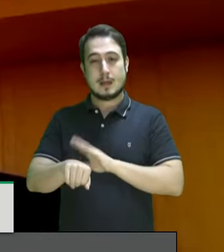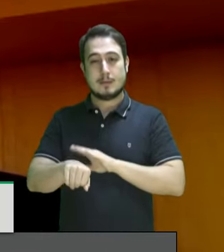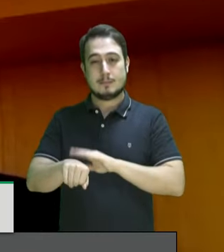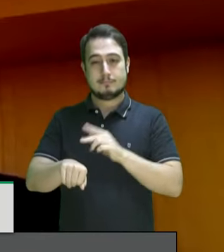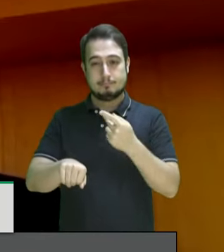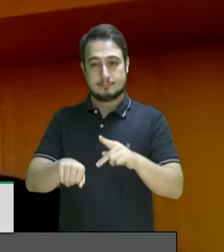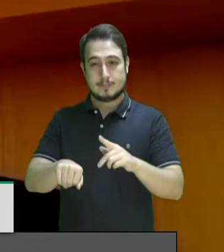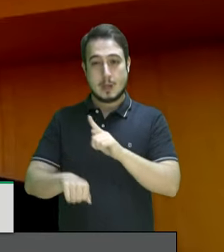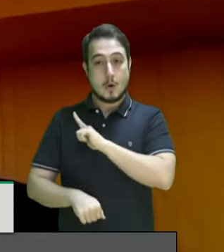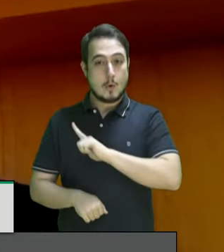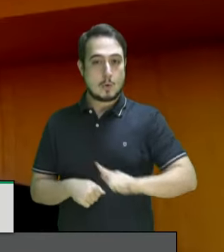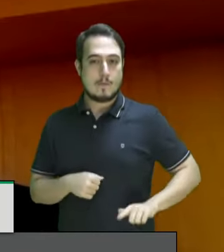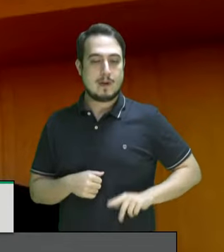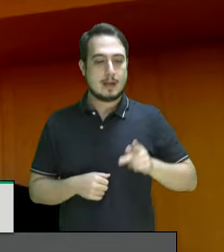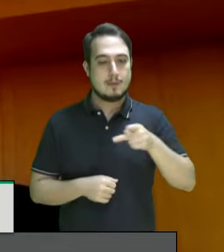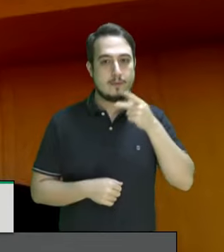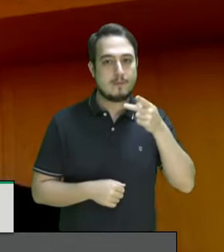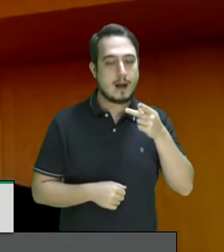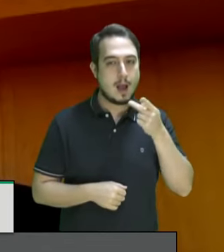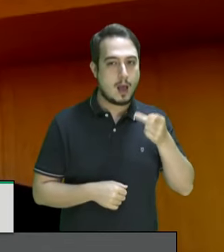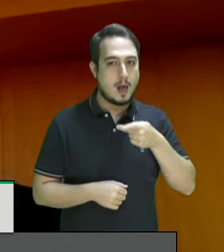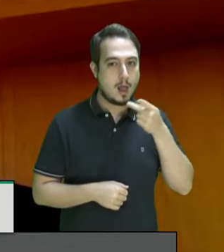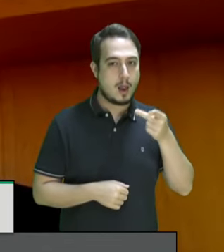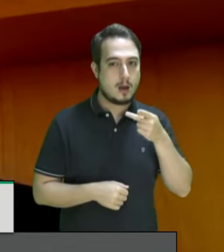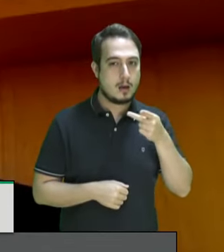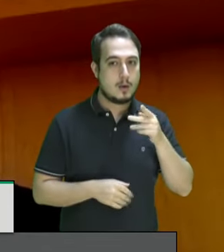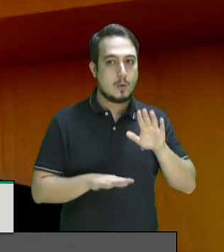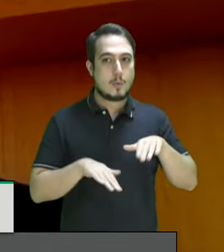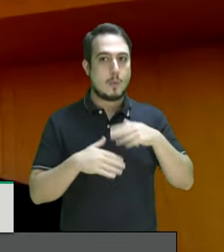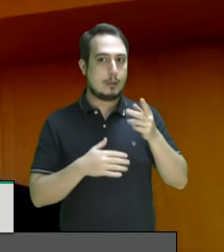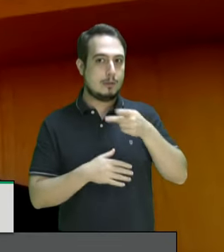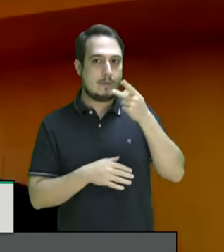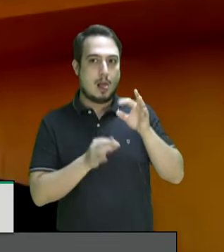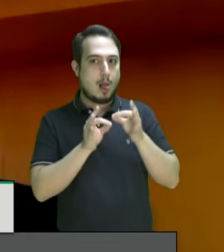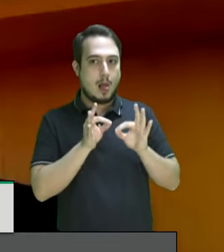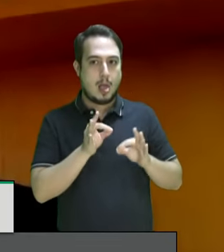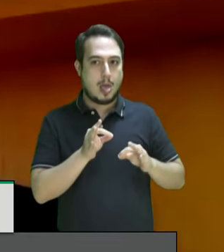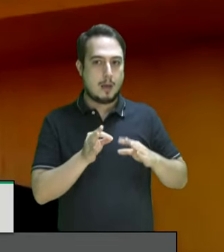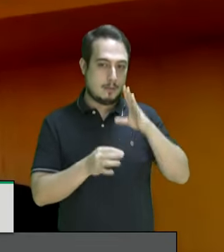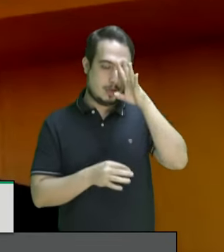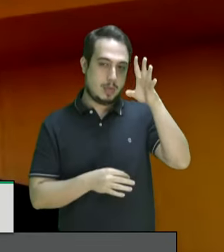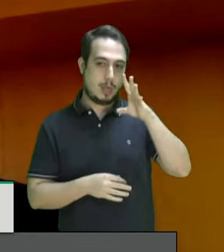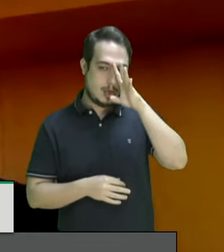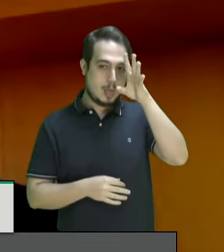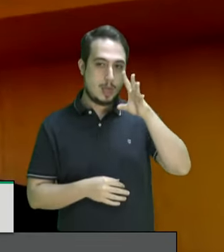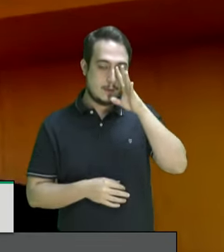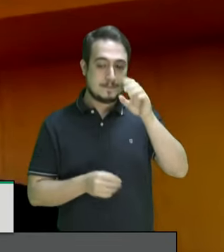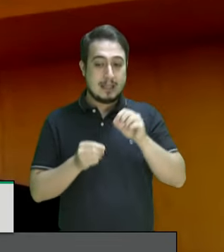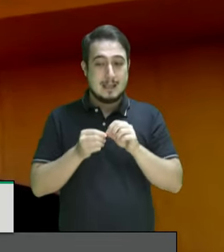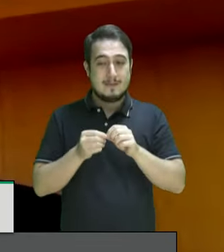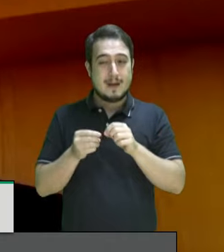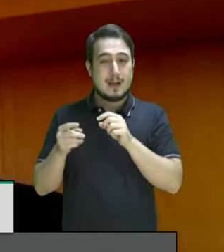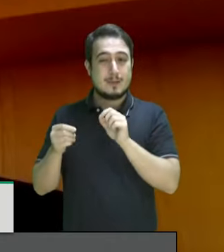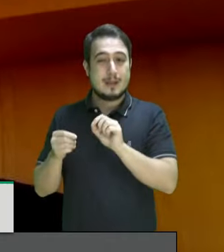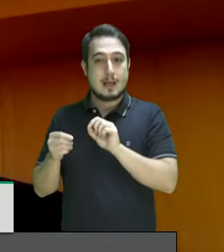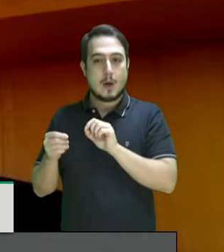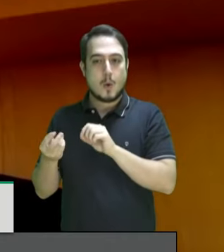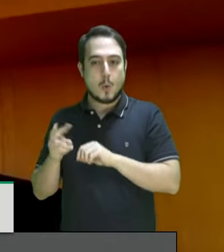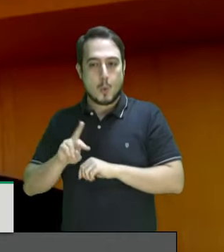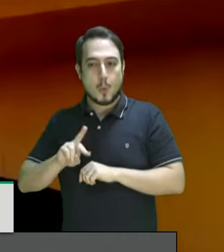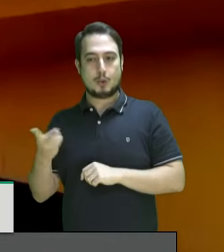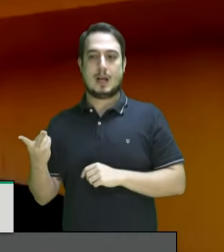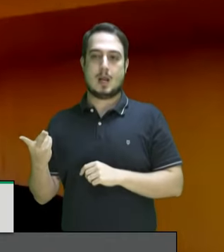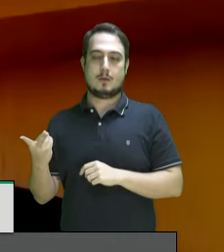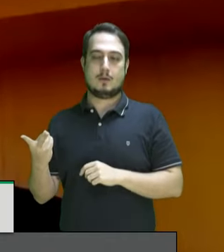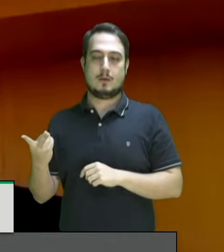governo fala uma coisa quando não fala um monte de asneiras e faz exatamente o contrário tem